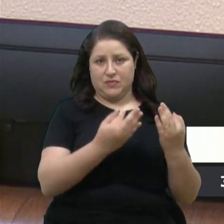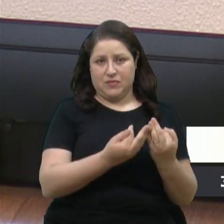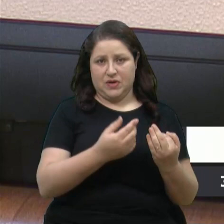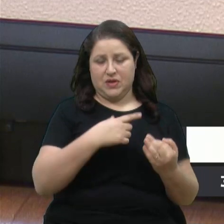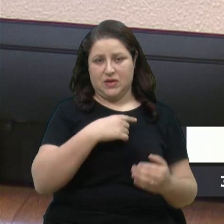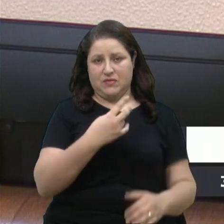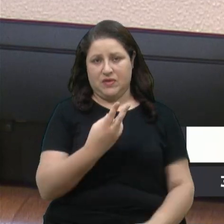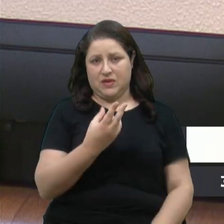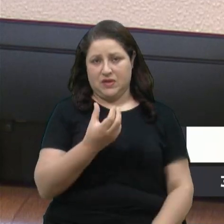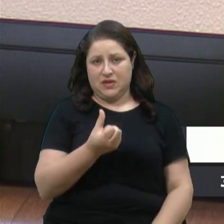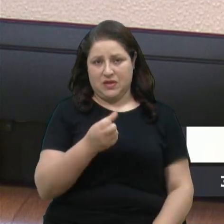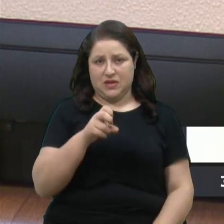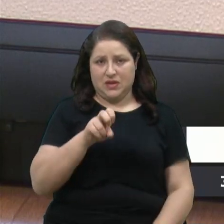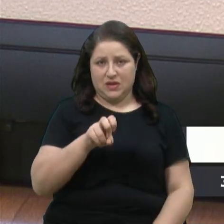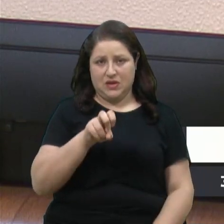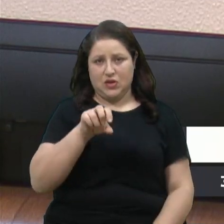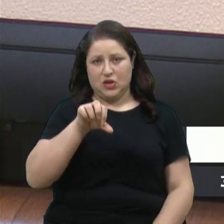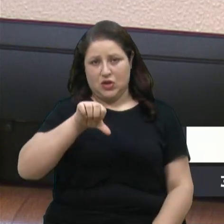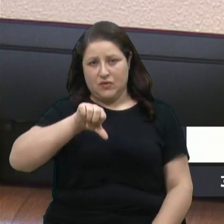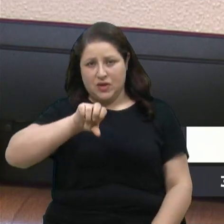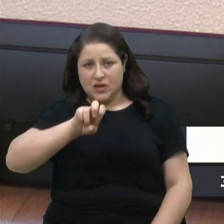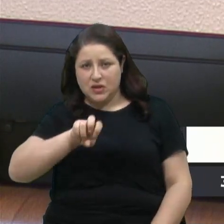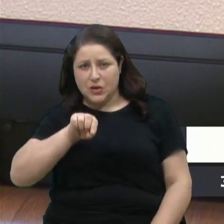26,595 mil pessoas.